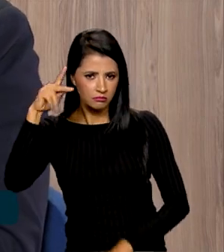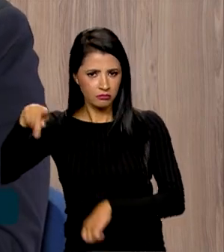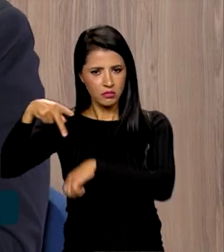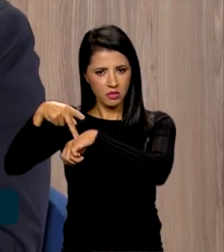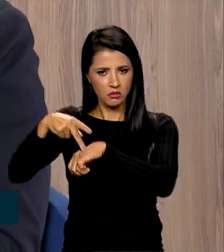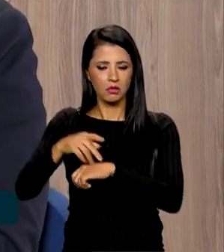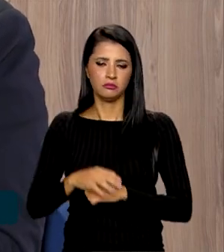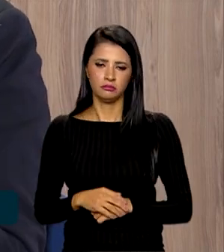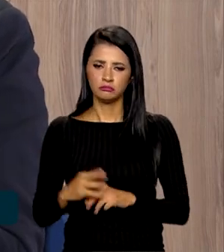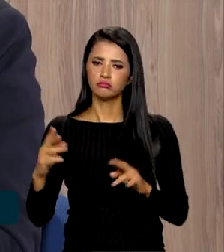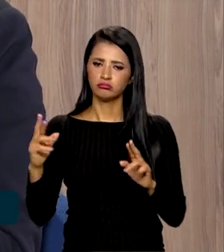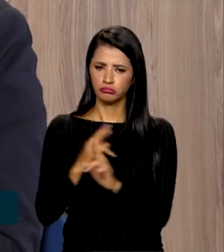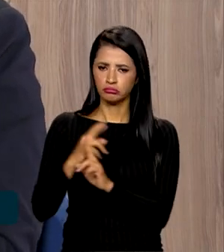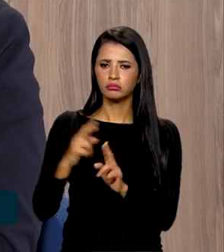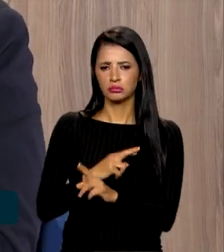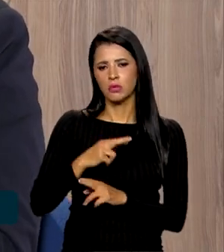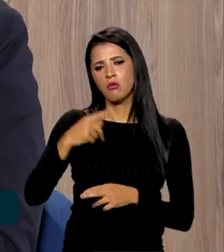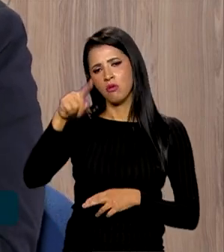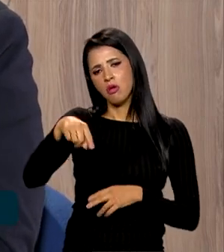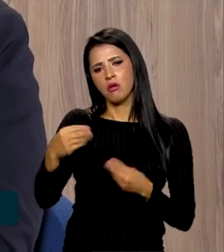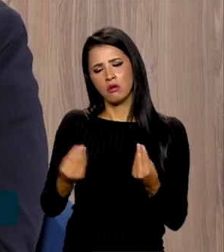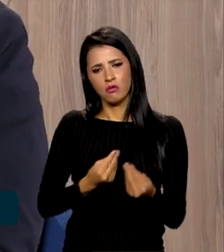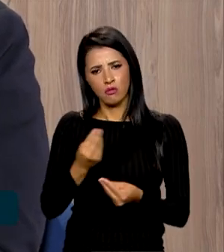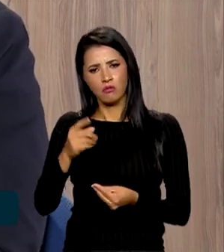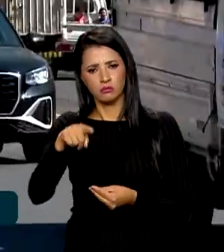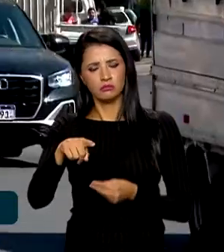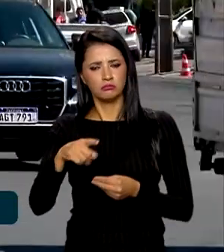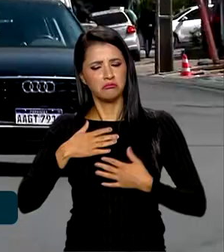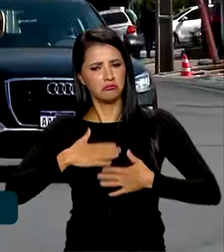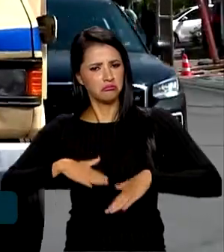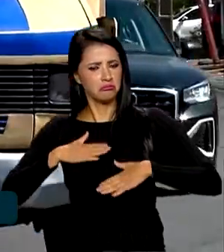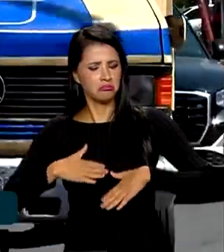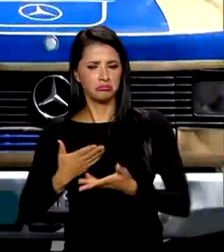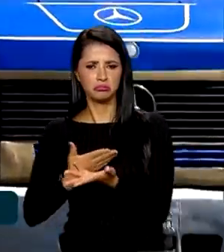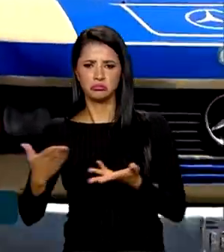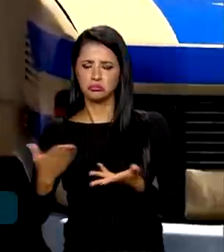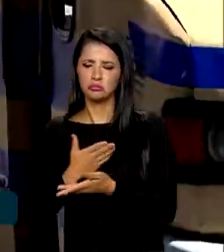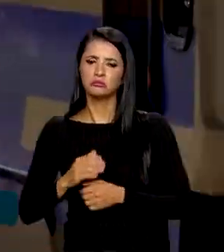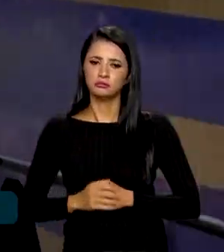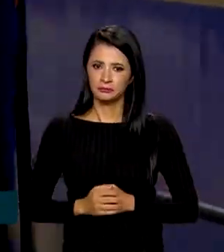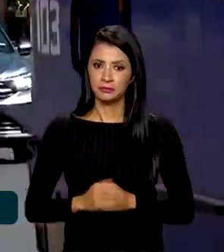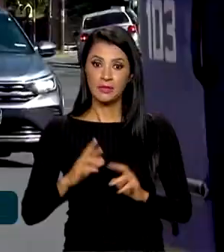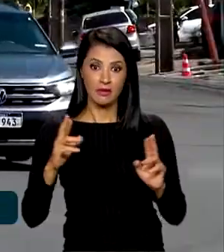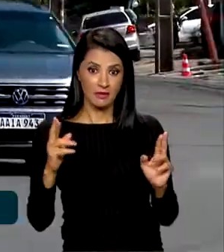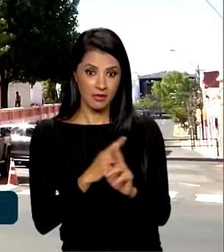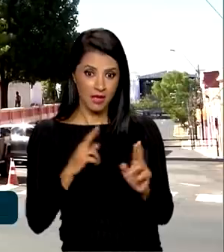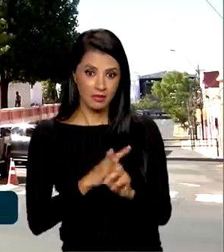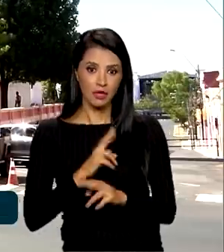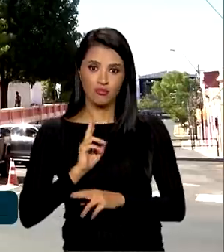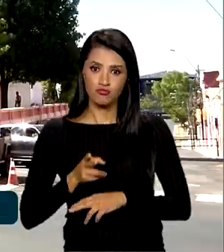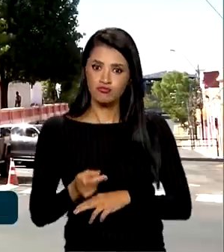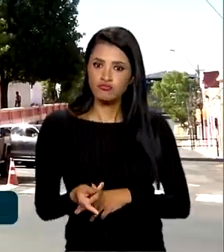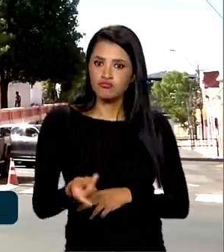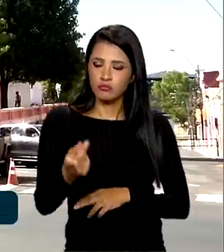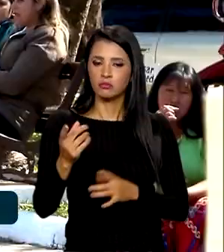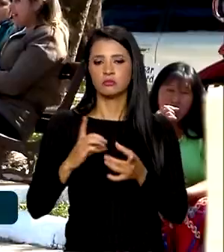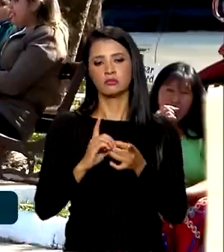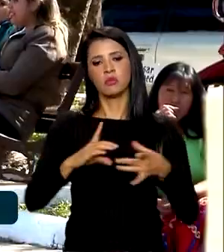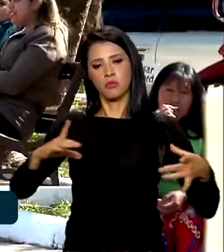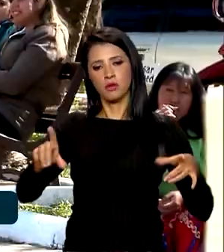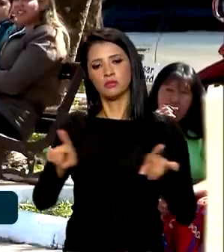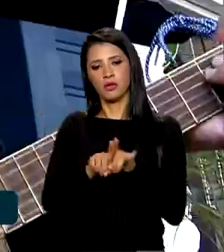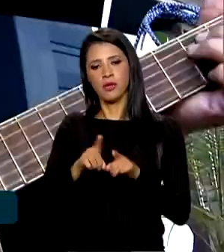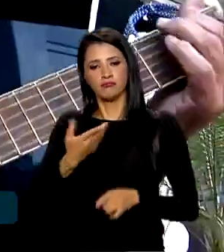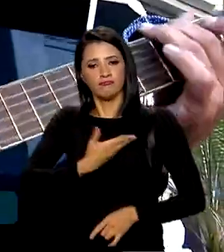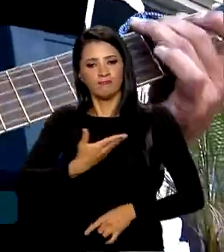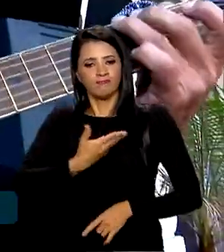Então, relações eu imagino que vão se dar com bastante tranquilidade. Uma relação que deve ser duradoura, democrática e de